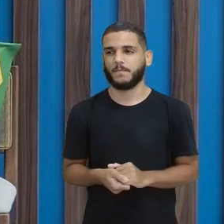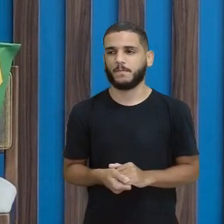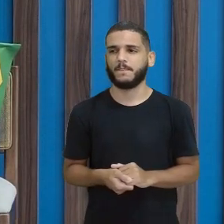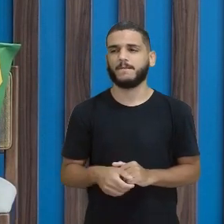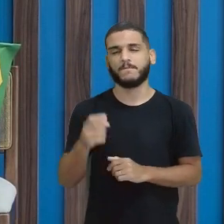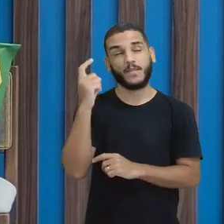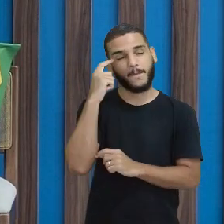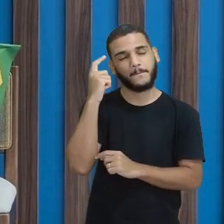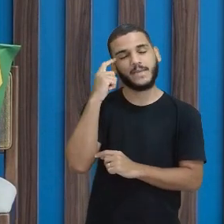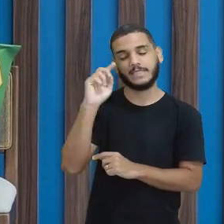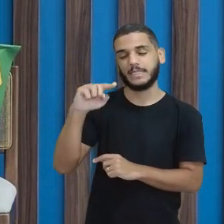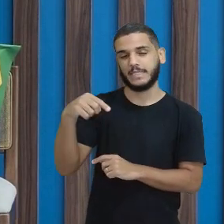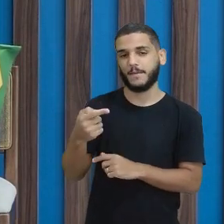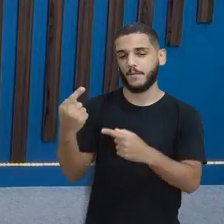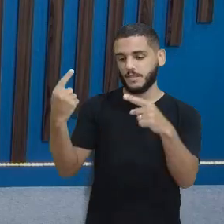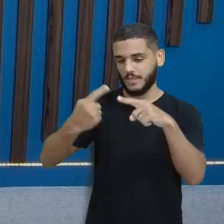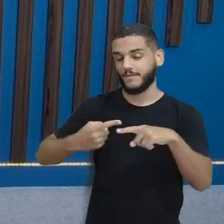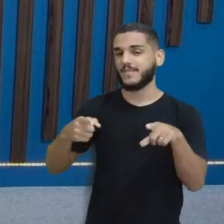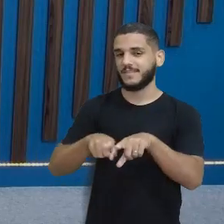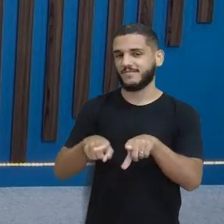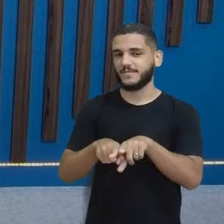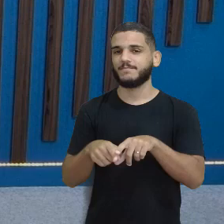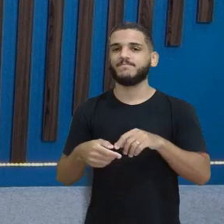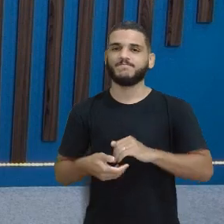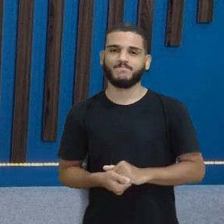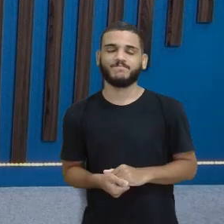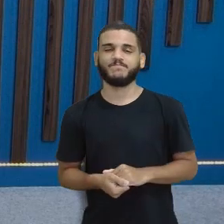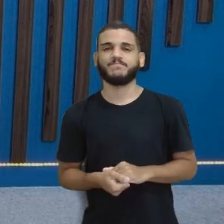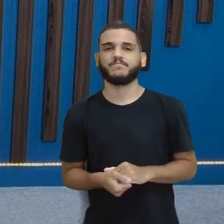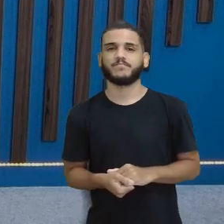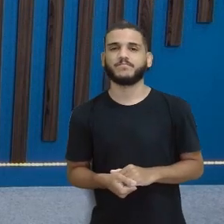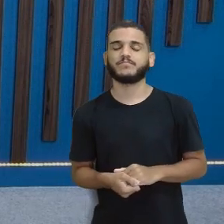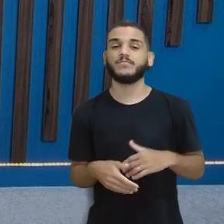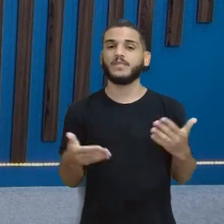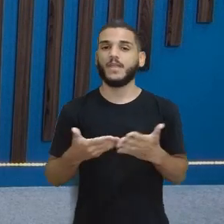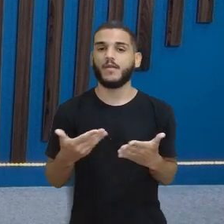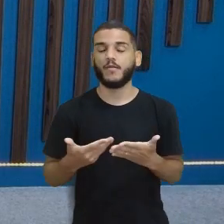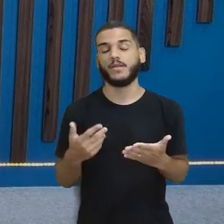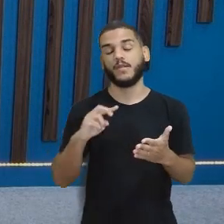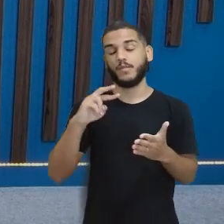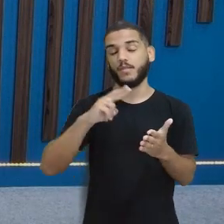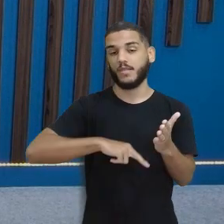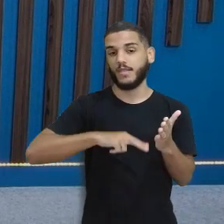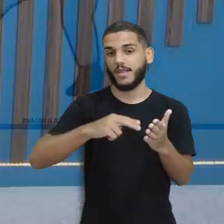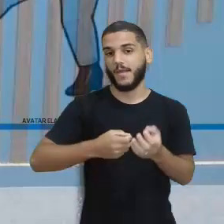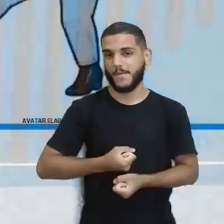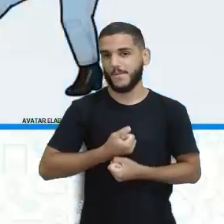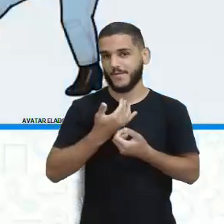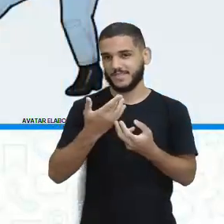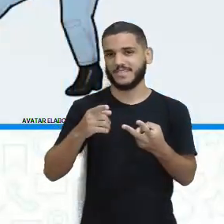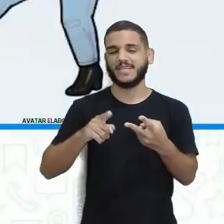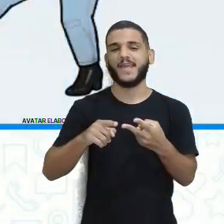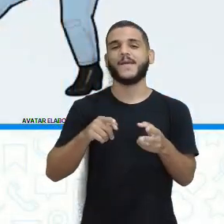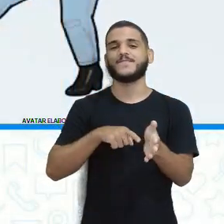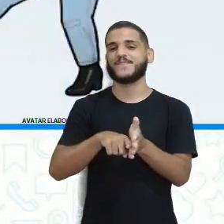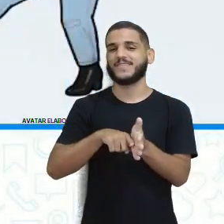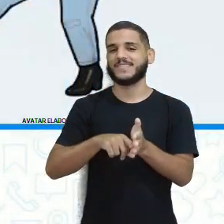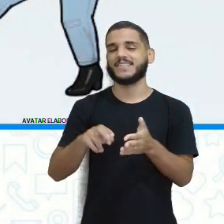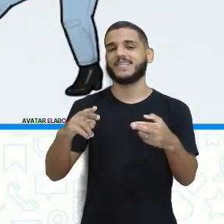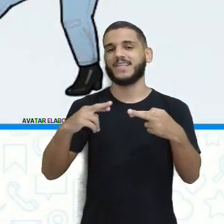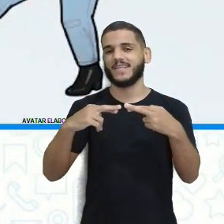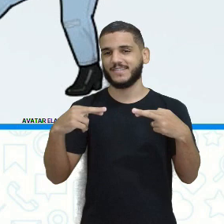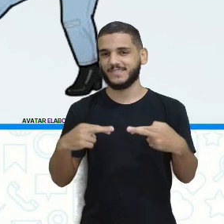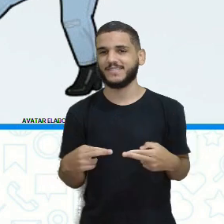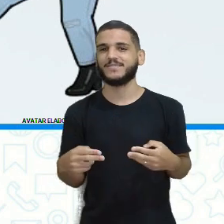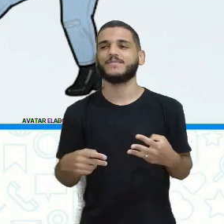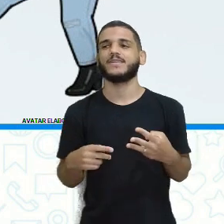Pensa aí Para desafiar também Olha aí Revisamos Leia uma poesia Pesquisamos as rimas E